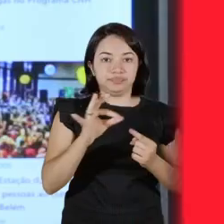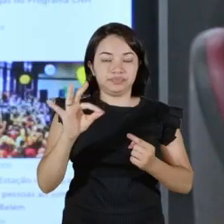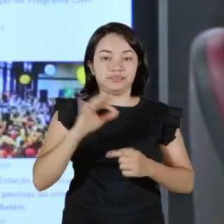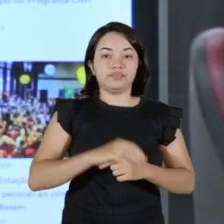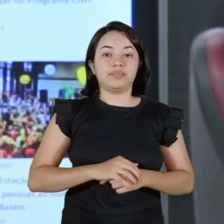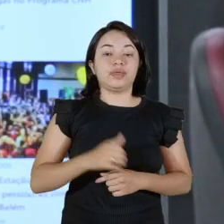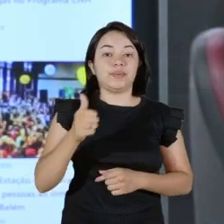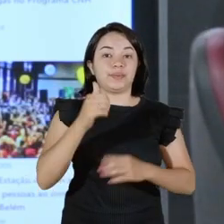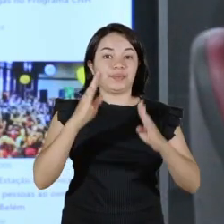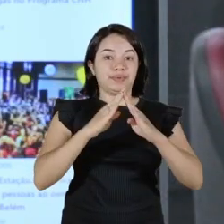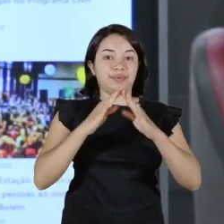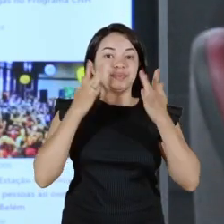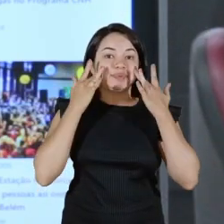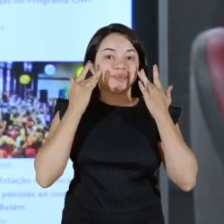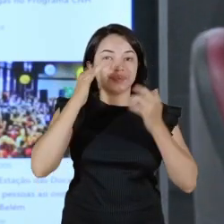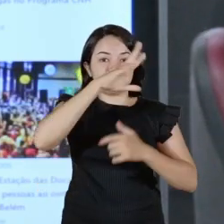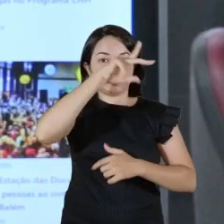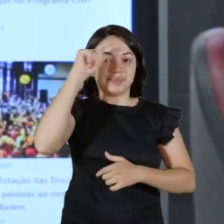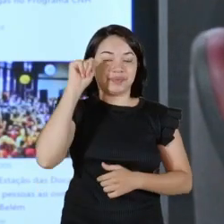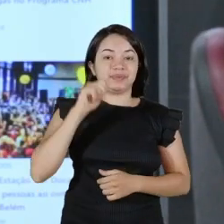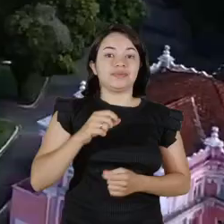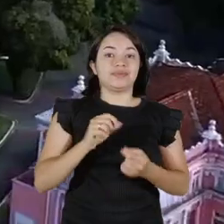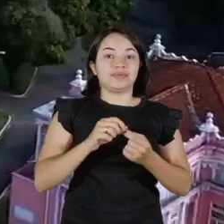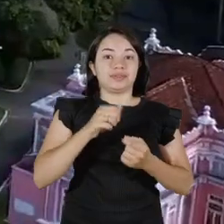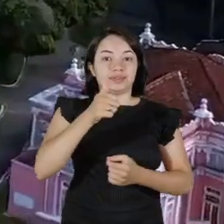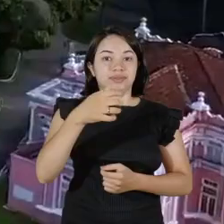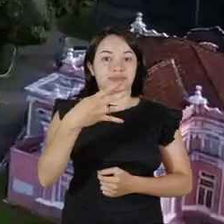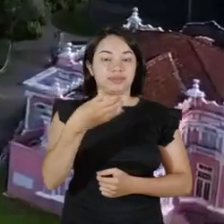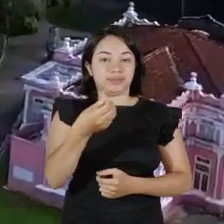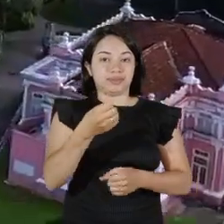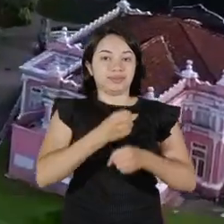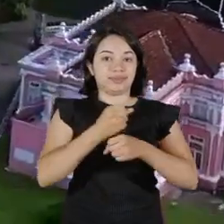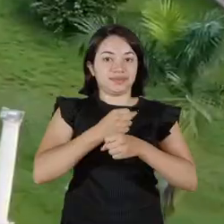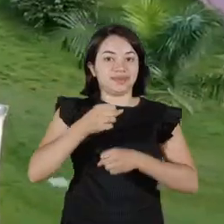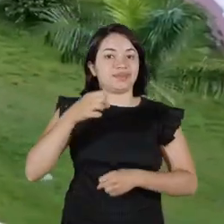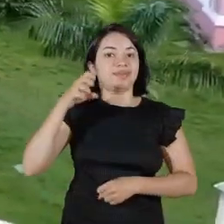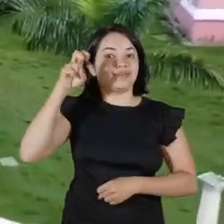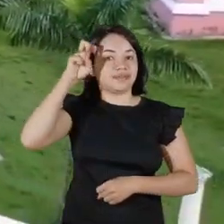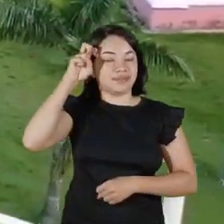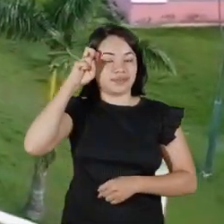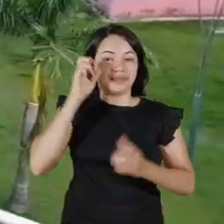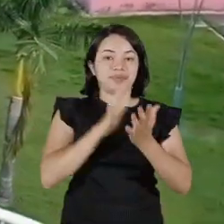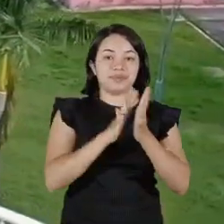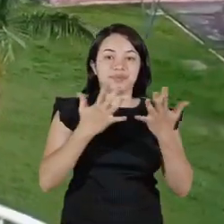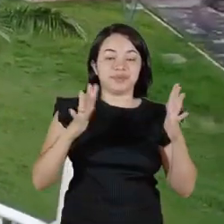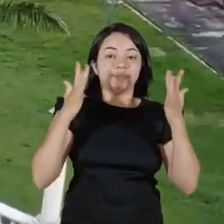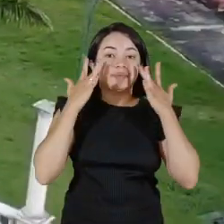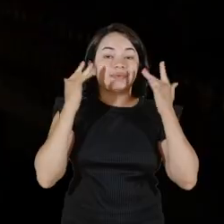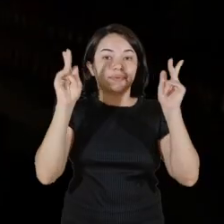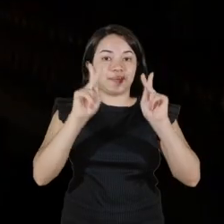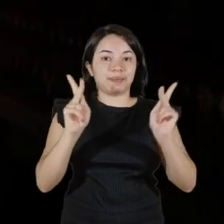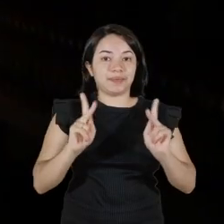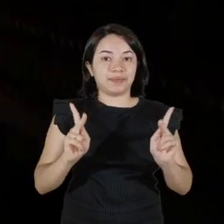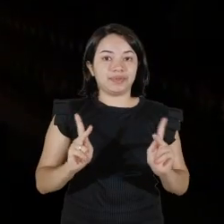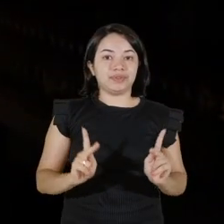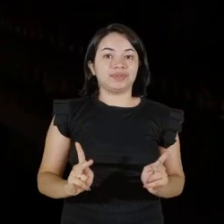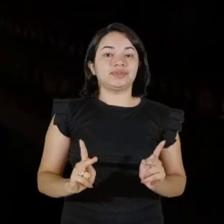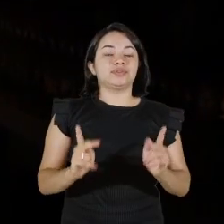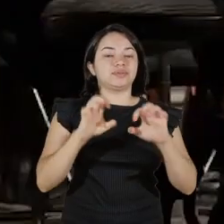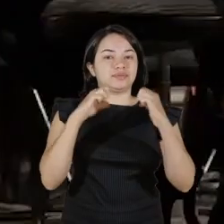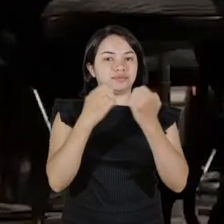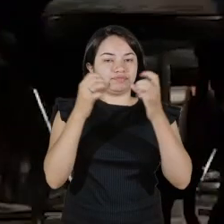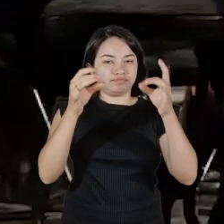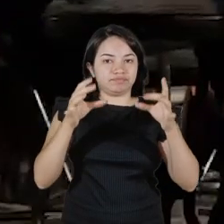A primeira Casa de Espetáculos da Amazônia completa 146 anos nesta quinta-feira. Para comemorar o Teatro da Paz, terá programação